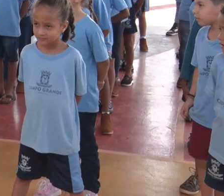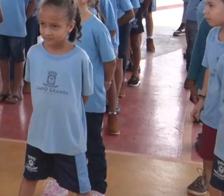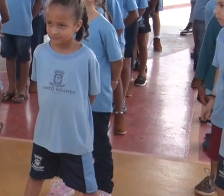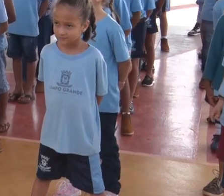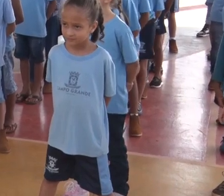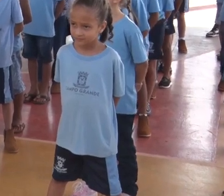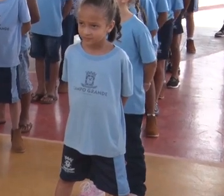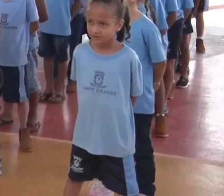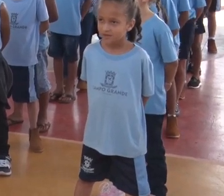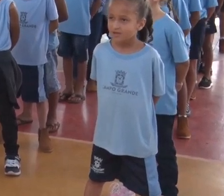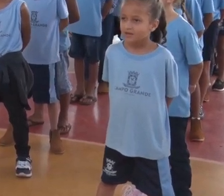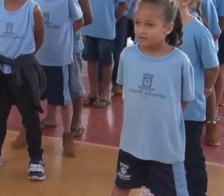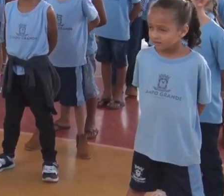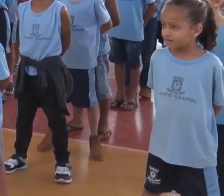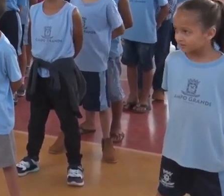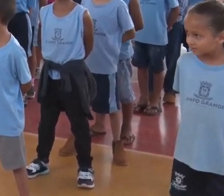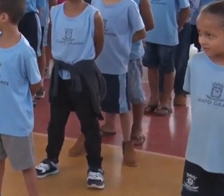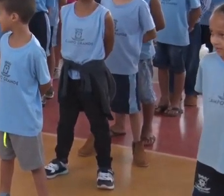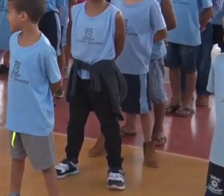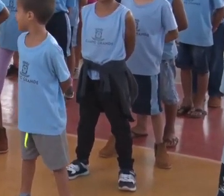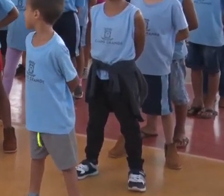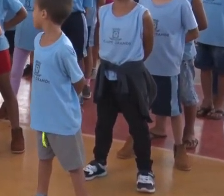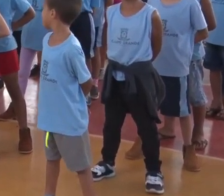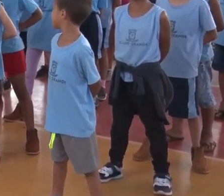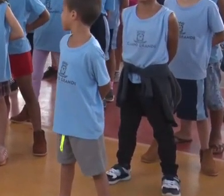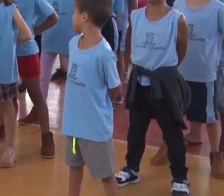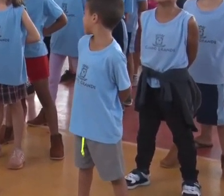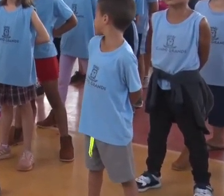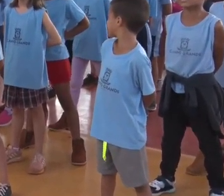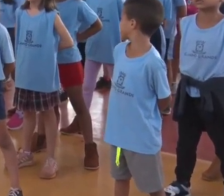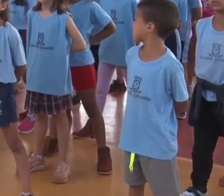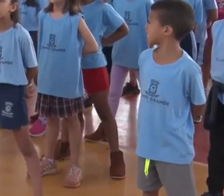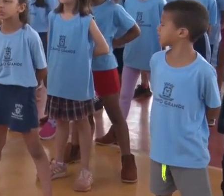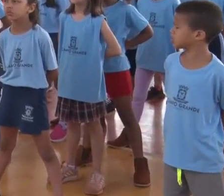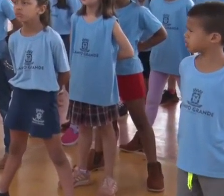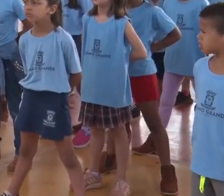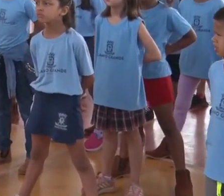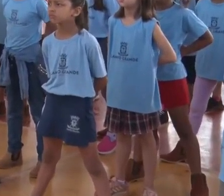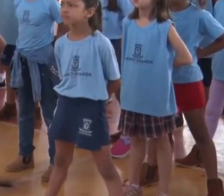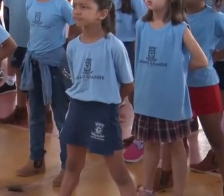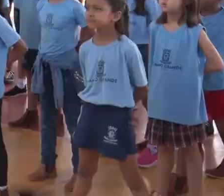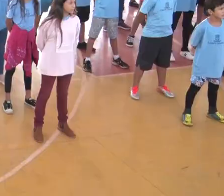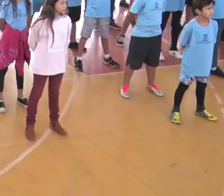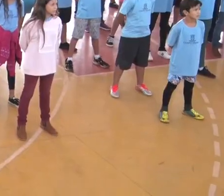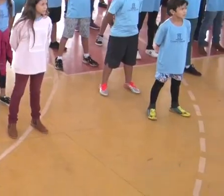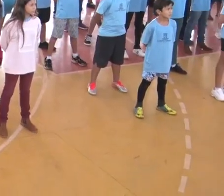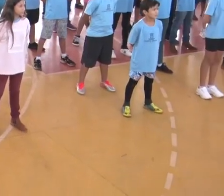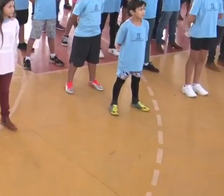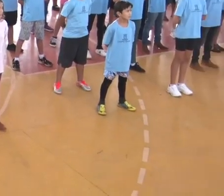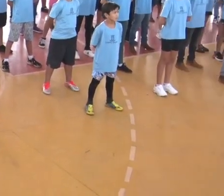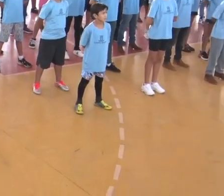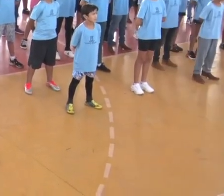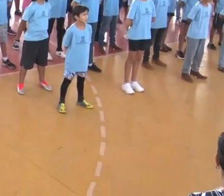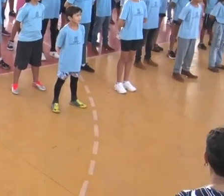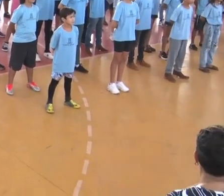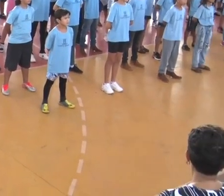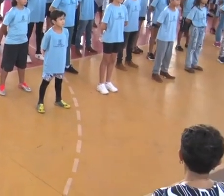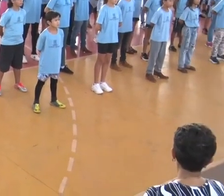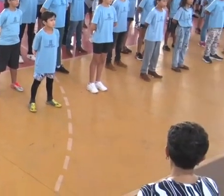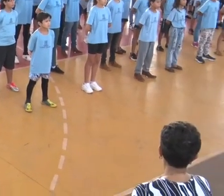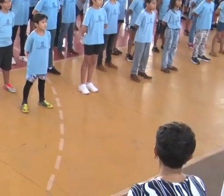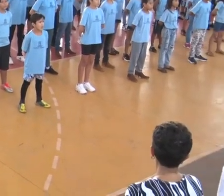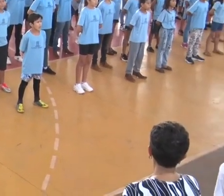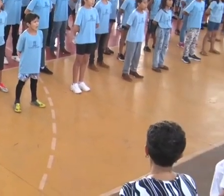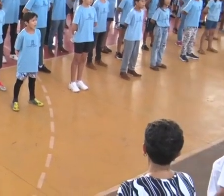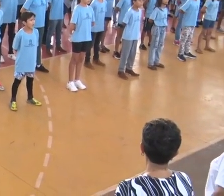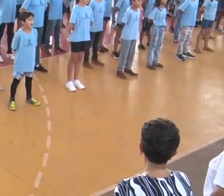vamos ter resultado Com educação é que vamos ter resultado Eu sei o que eu faço, todo mundo